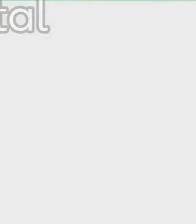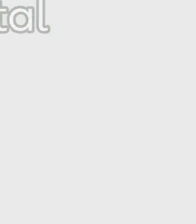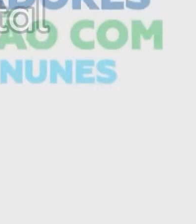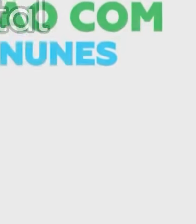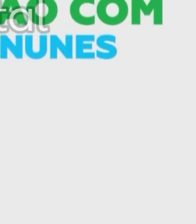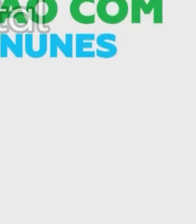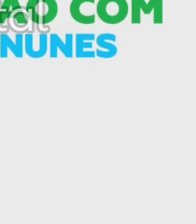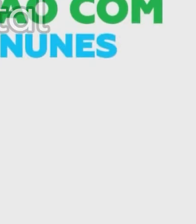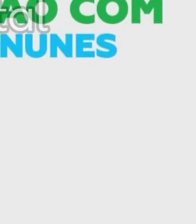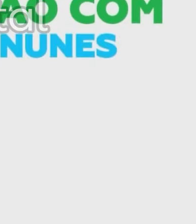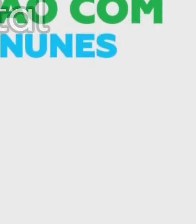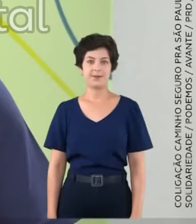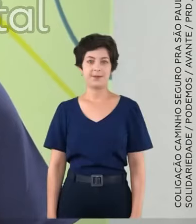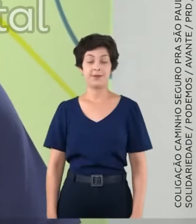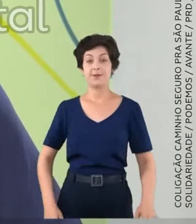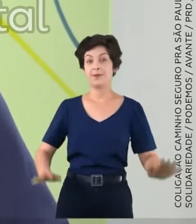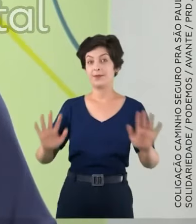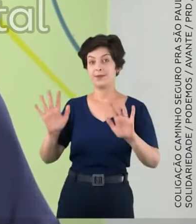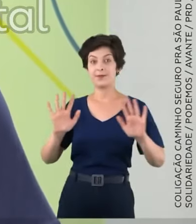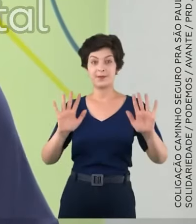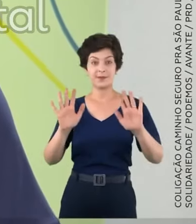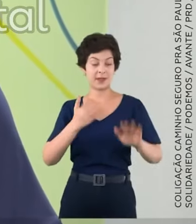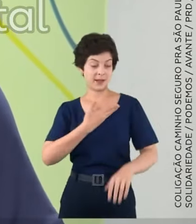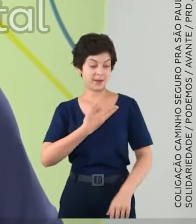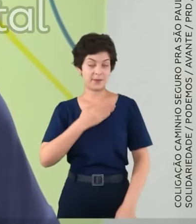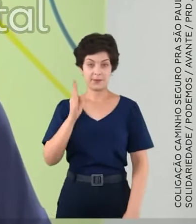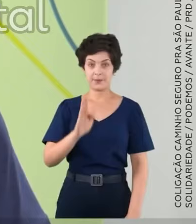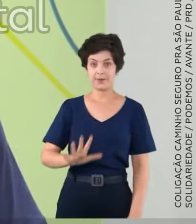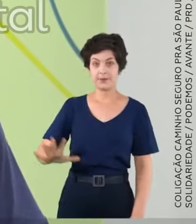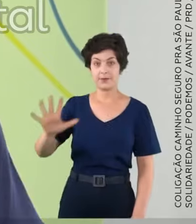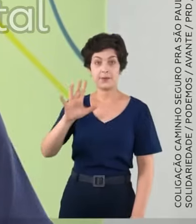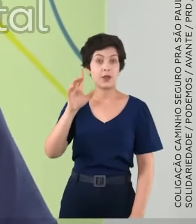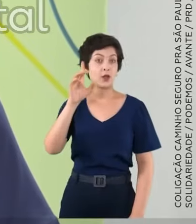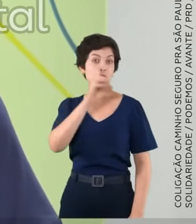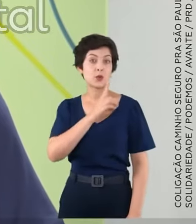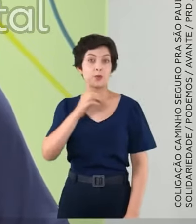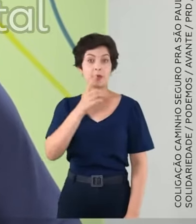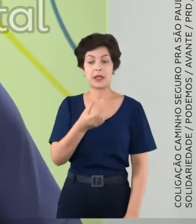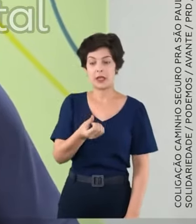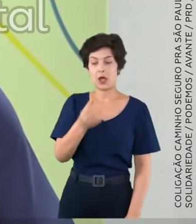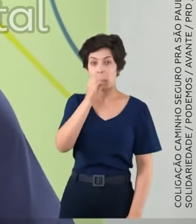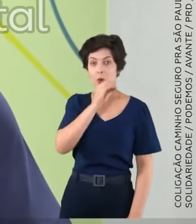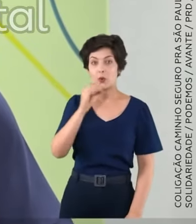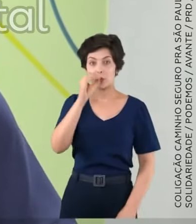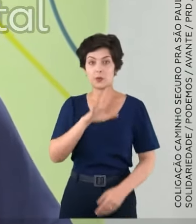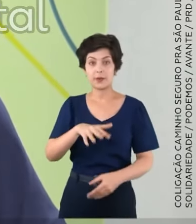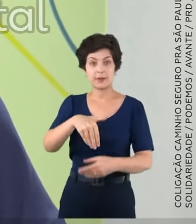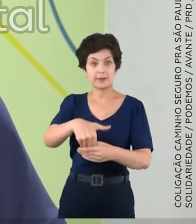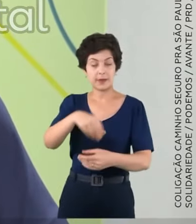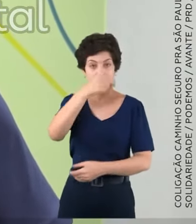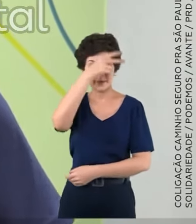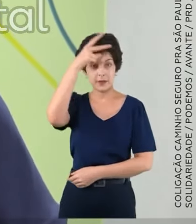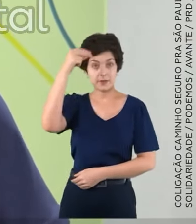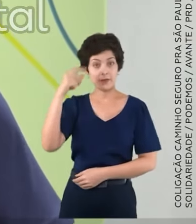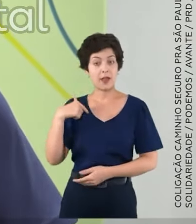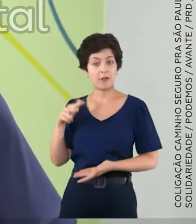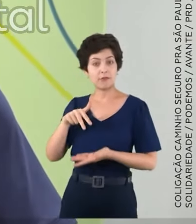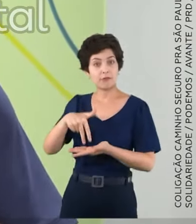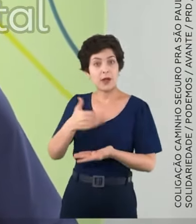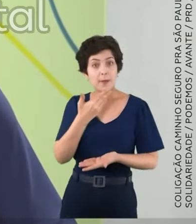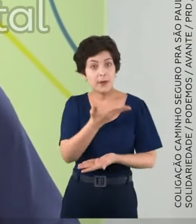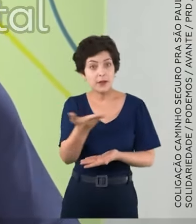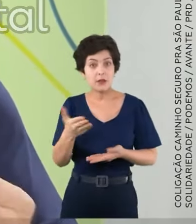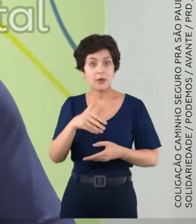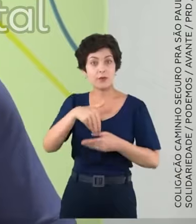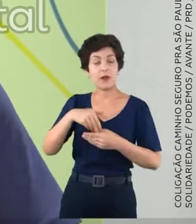seguro. Olá, amigos de todo o Brasil. Domingo, dia 6 de outubro, eleições municipais. Eu vim aqui para pedir